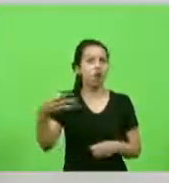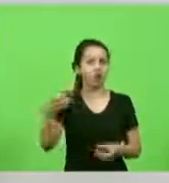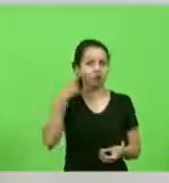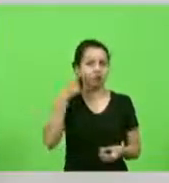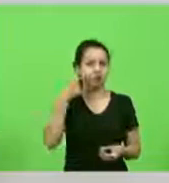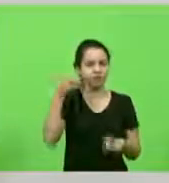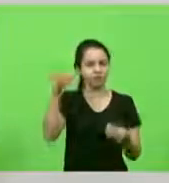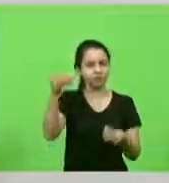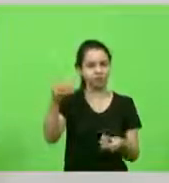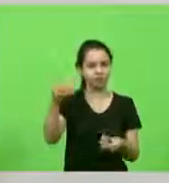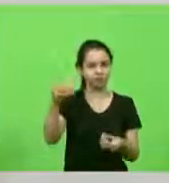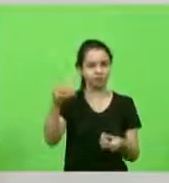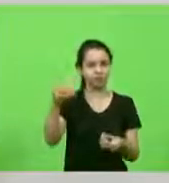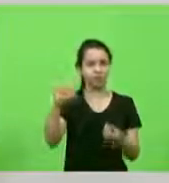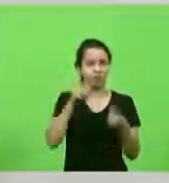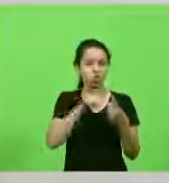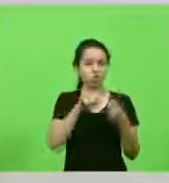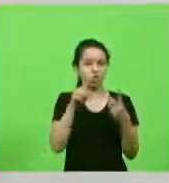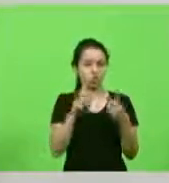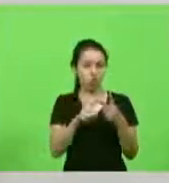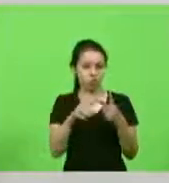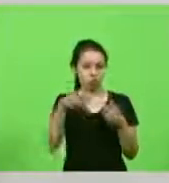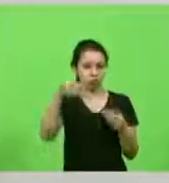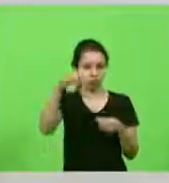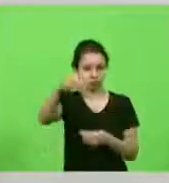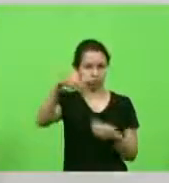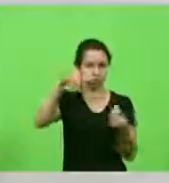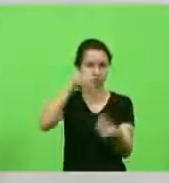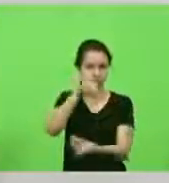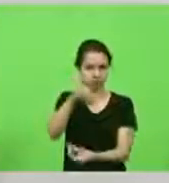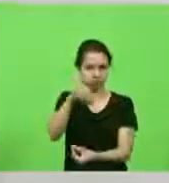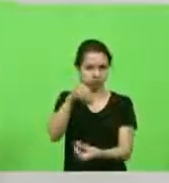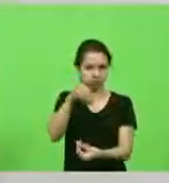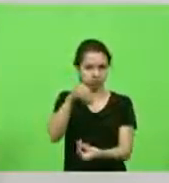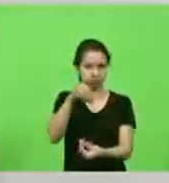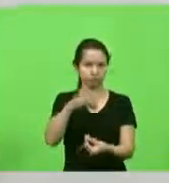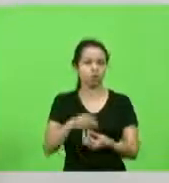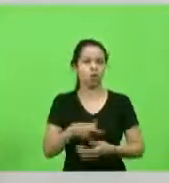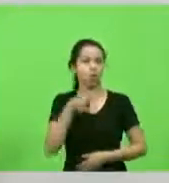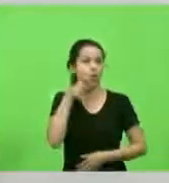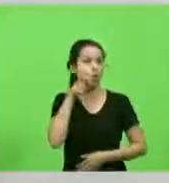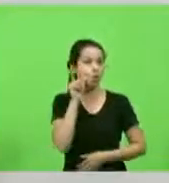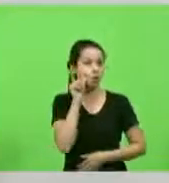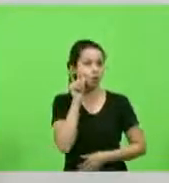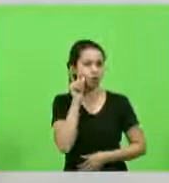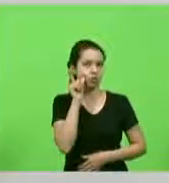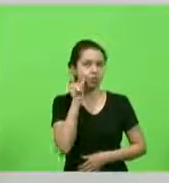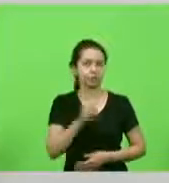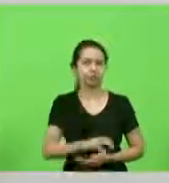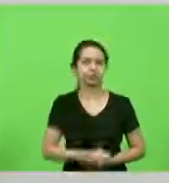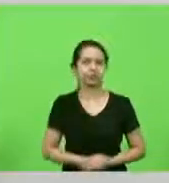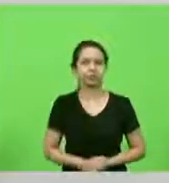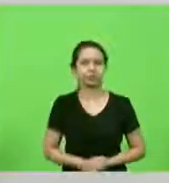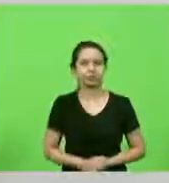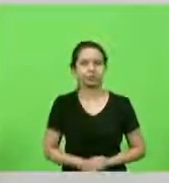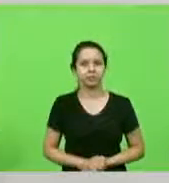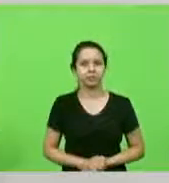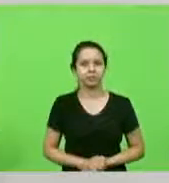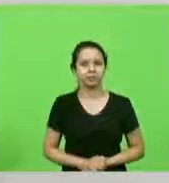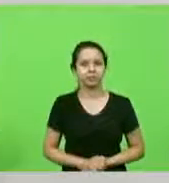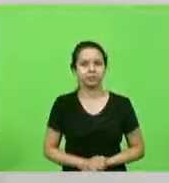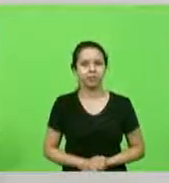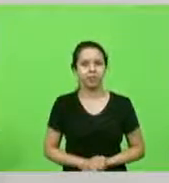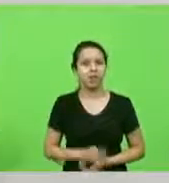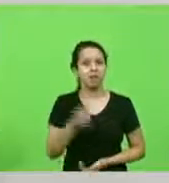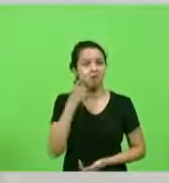duas páginas o governador nomeou ontem duas páginas tem que saber quem foi que